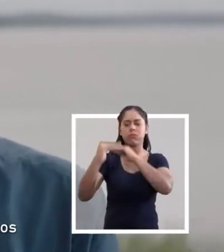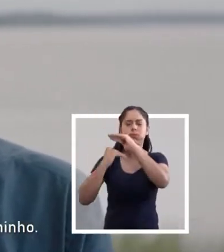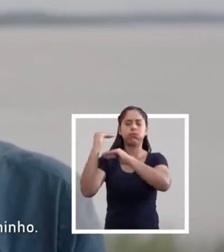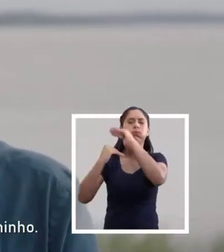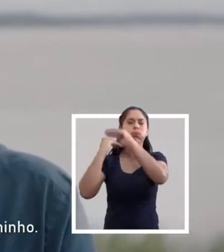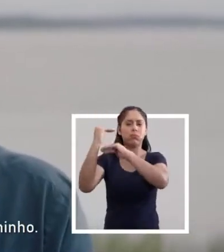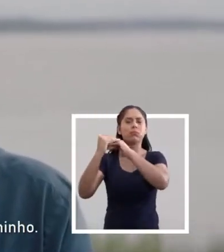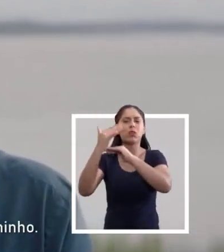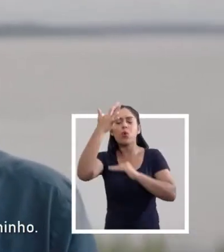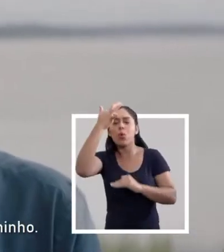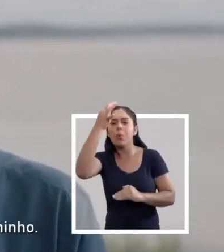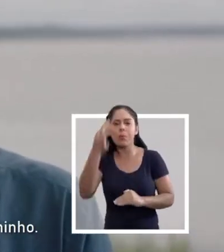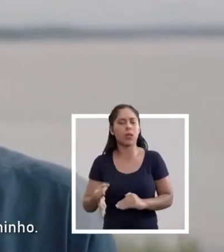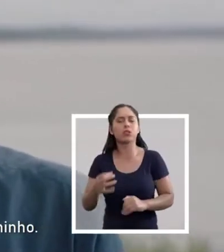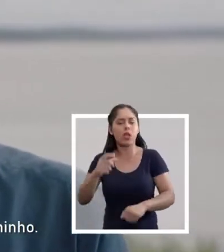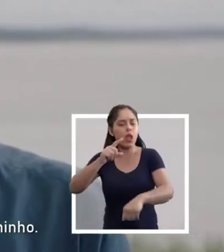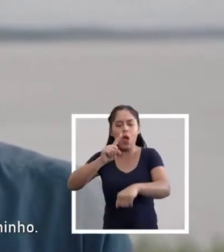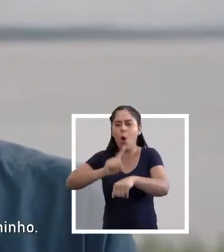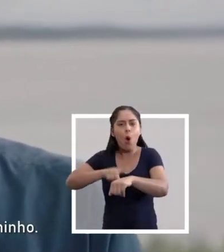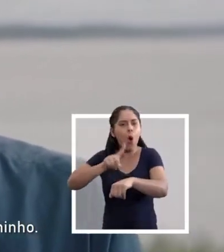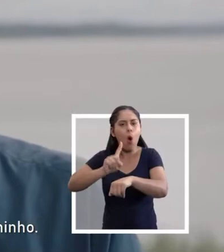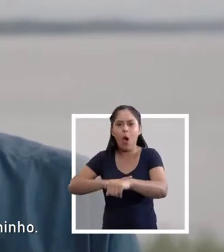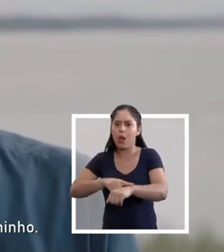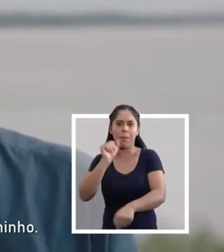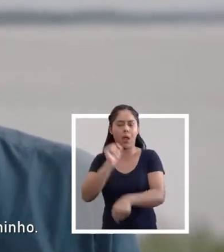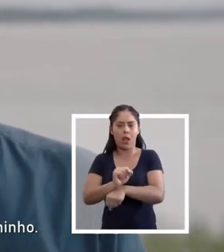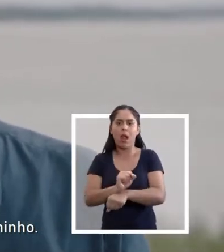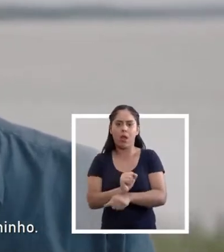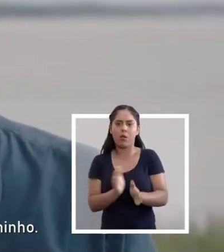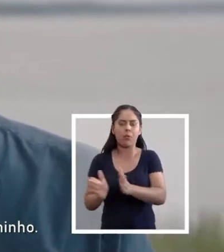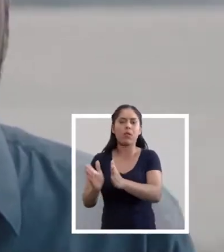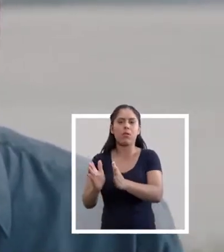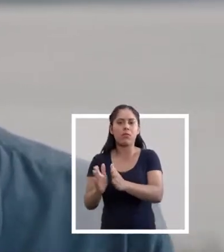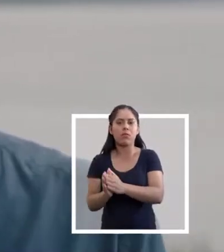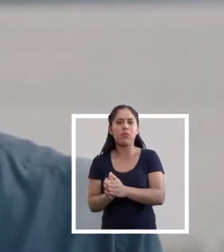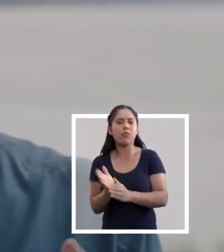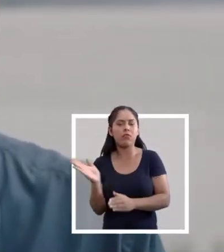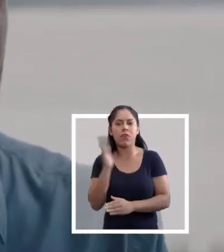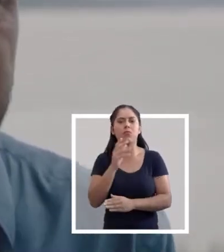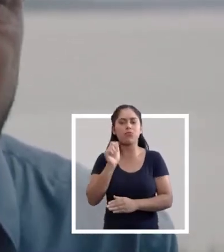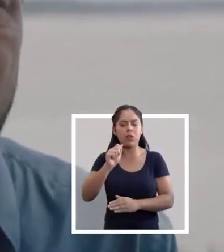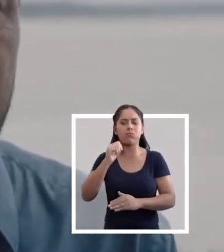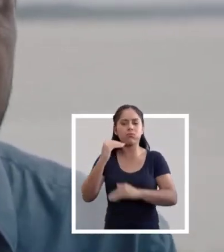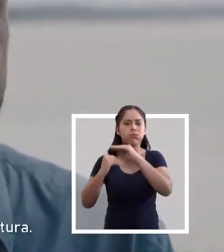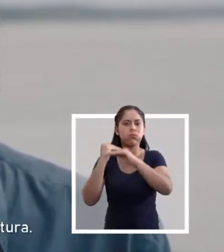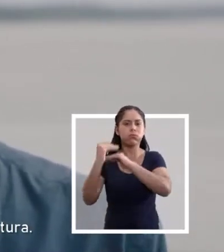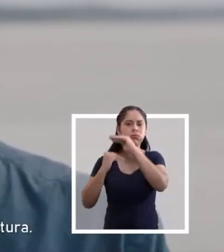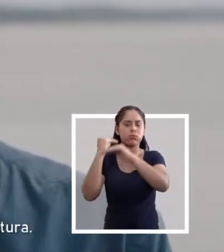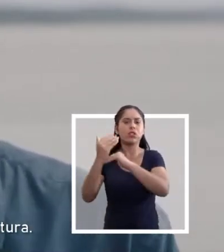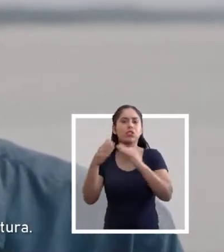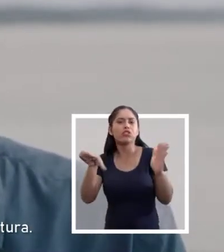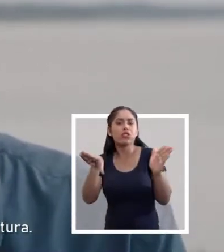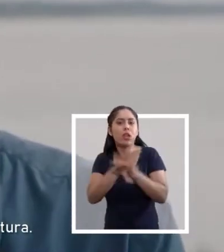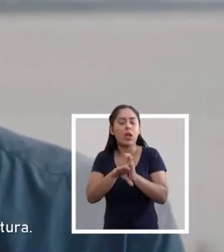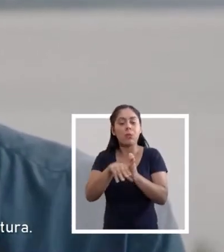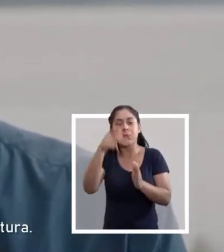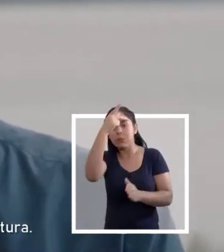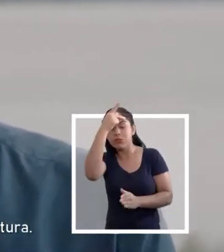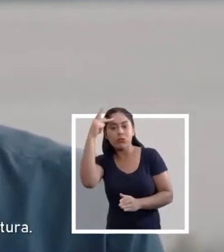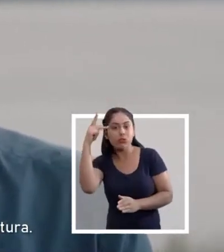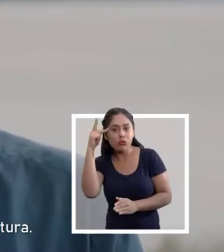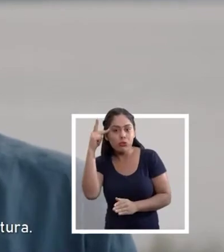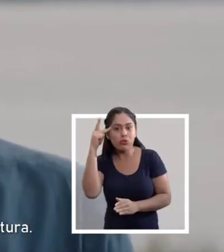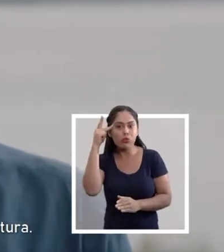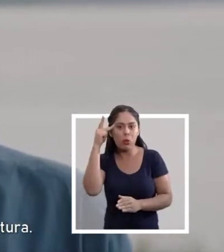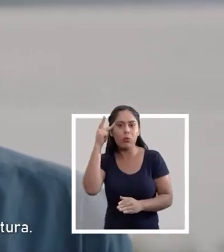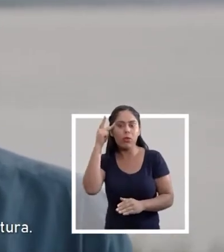avanços e entende que não é hora de parar no meio do caminho. Vamos ao próximo passo. Fazer chegar para mais gente